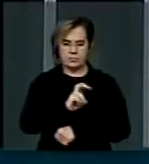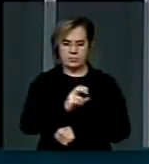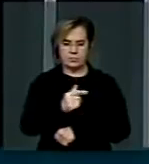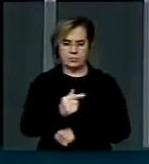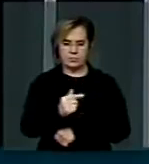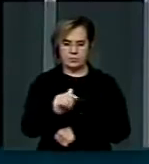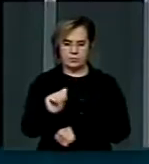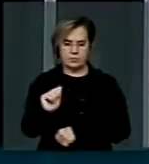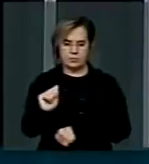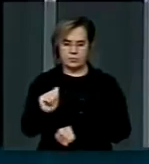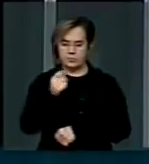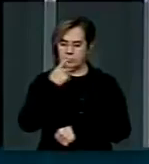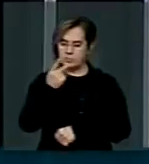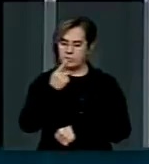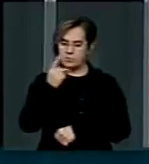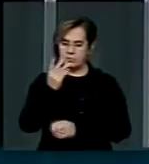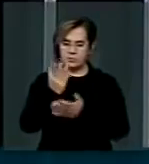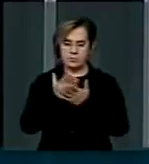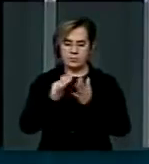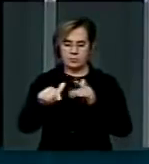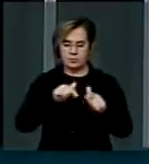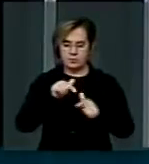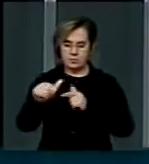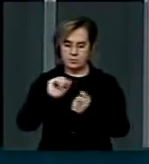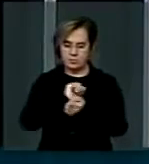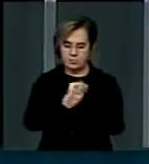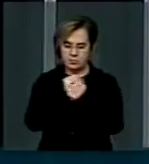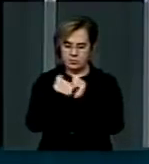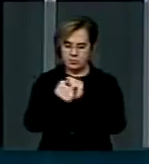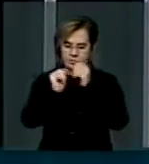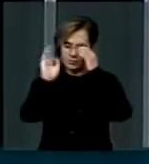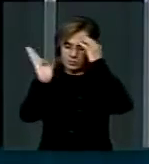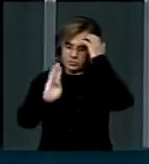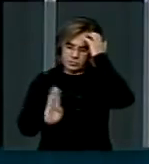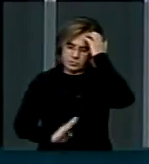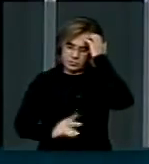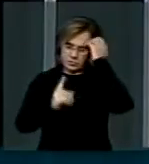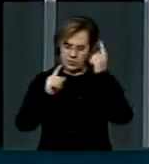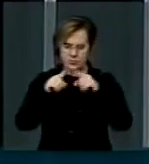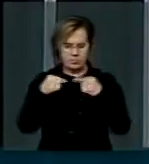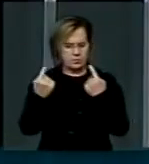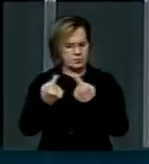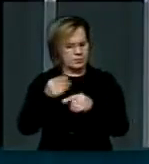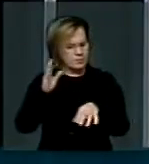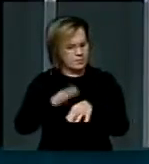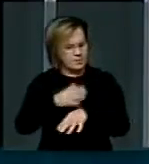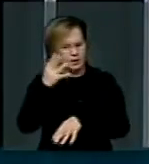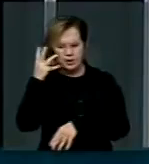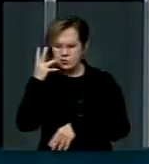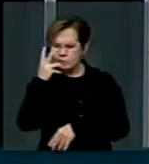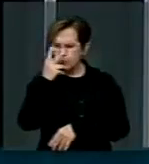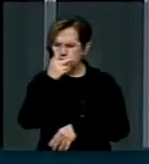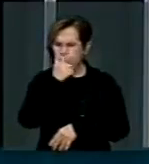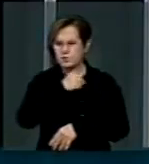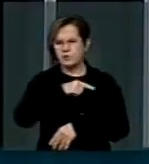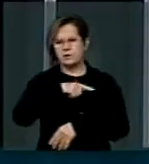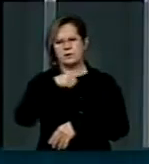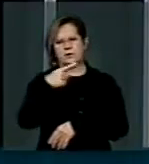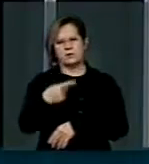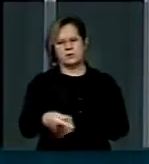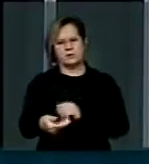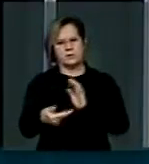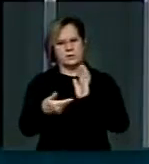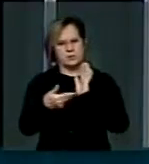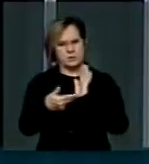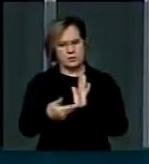que trata da erradicação do trabalho escravo. Foi uma das sessões mais bonitas que este parlamento promoveu,